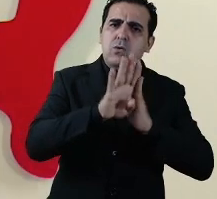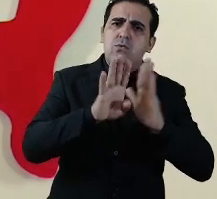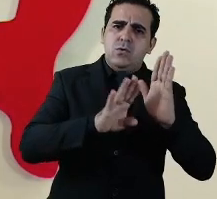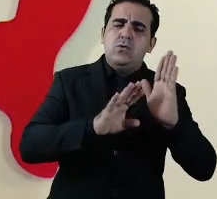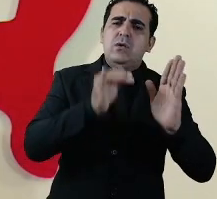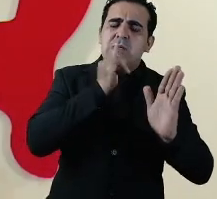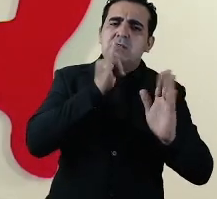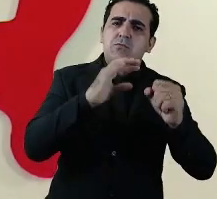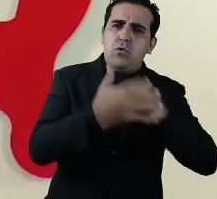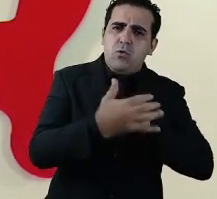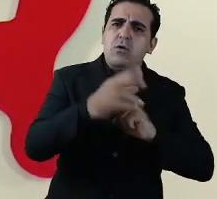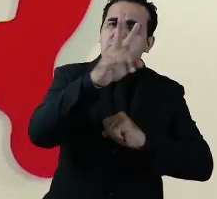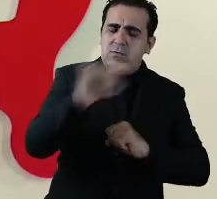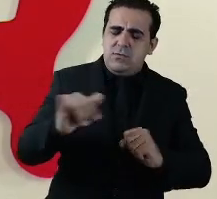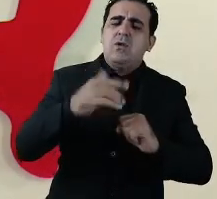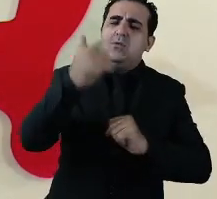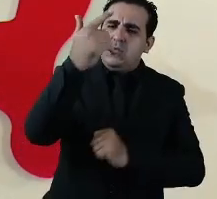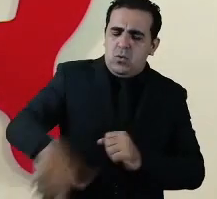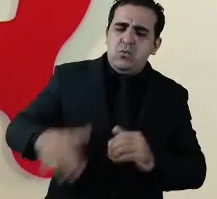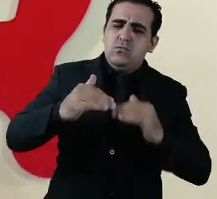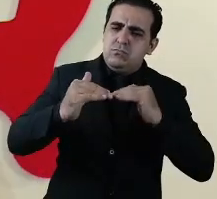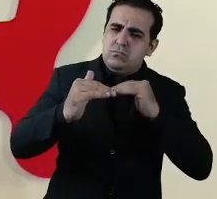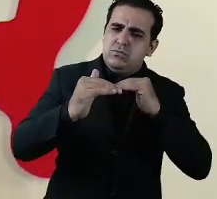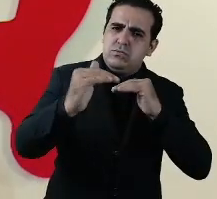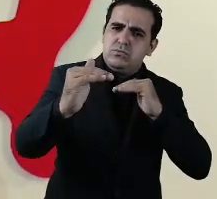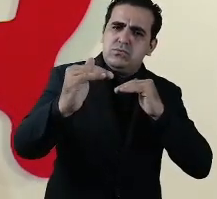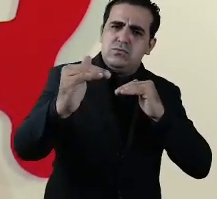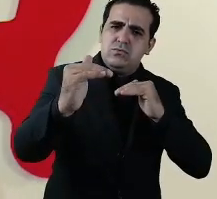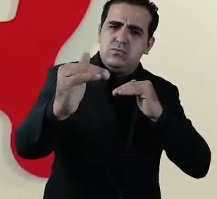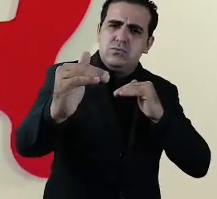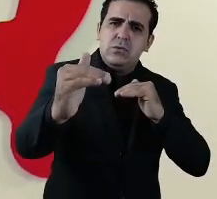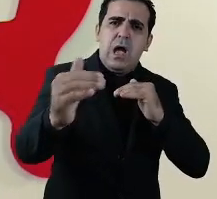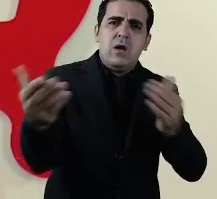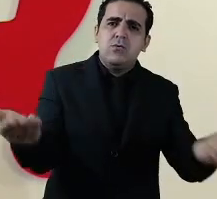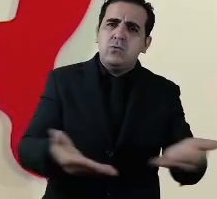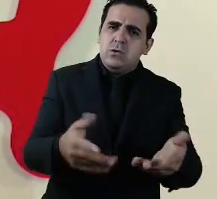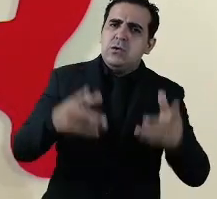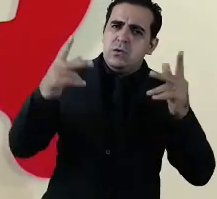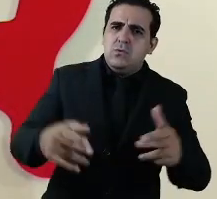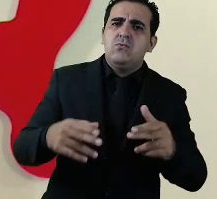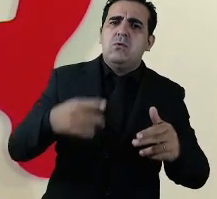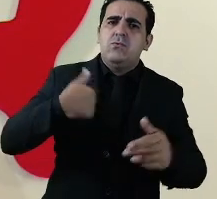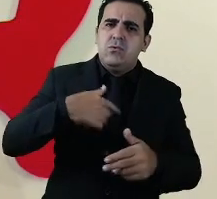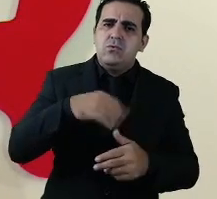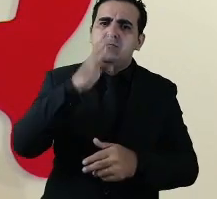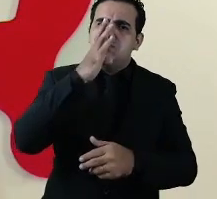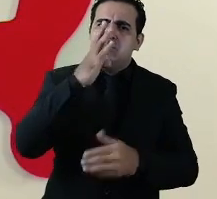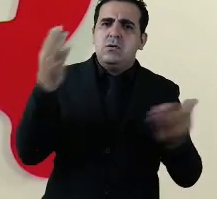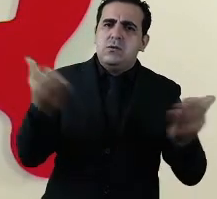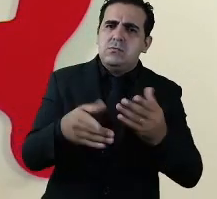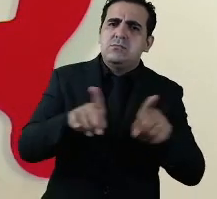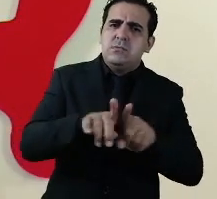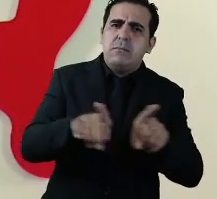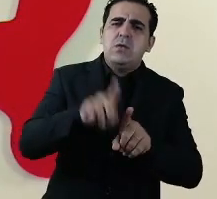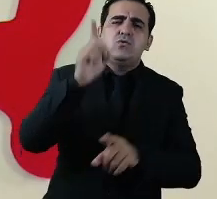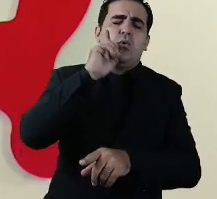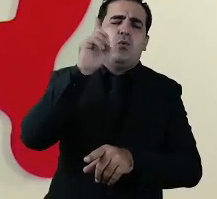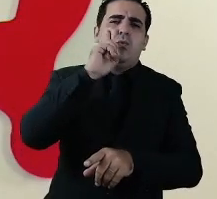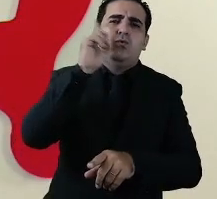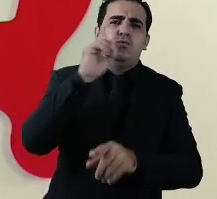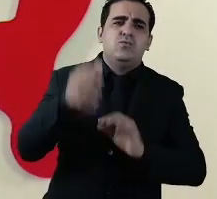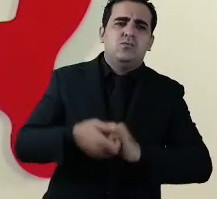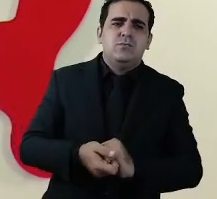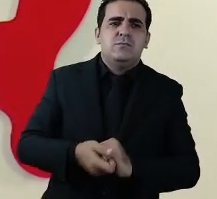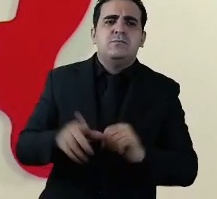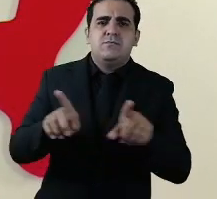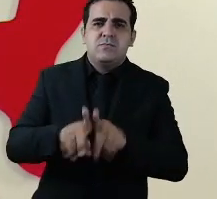óbvio ele não desaparecerá por encanto mas mantendo uma situação similar que nós temos atual e essa observação nós vamos fazer todos os dias